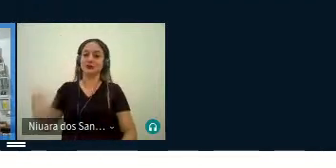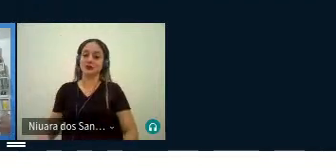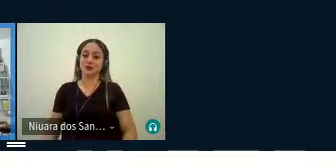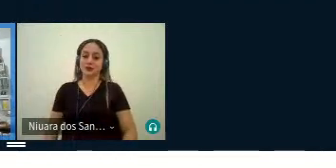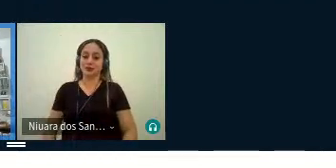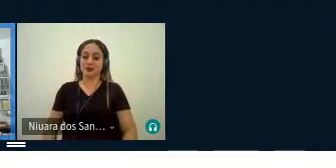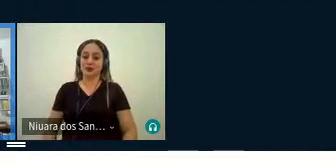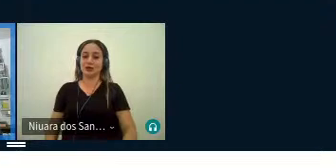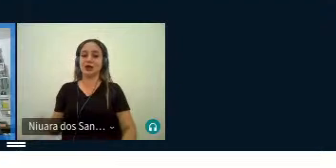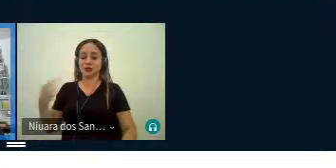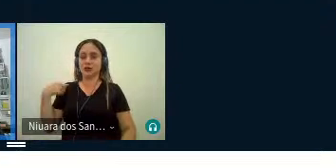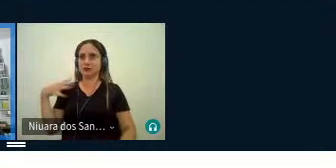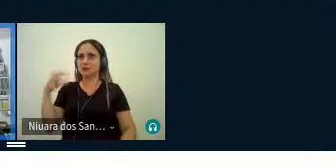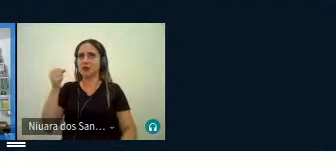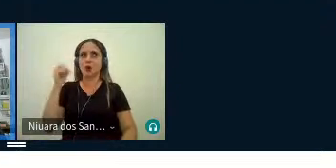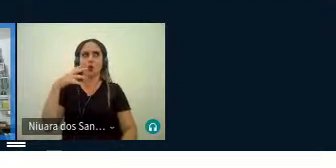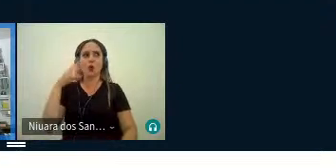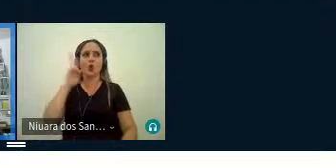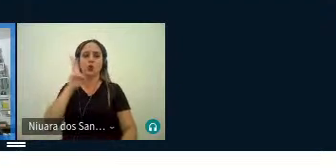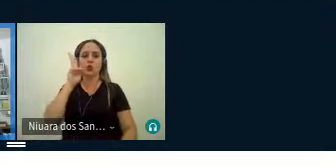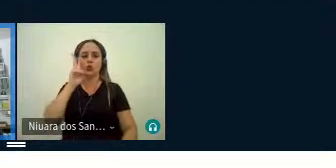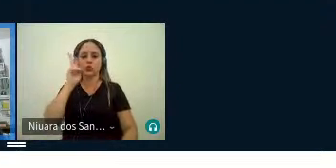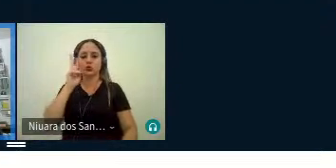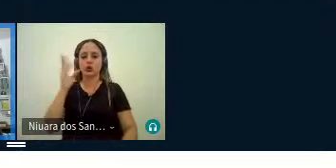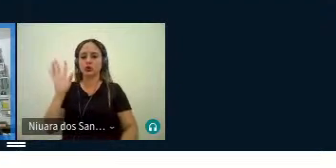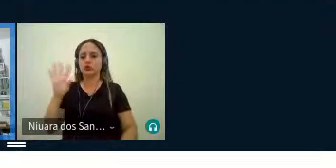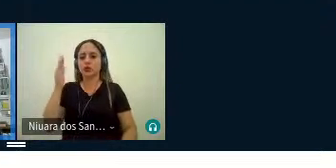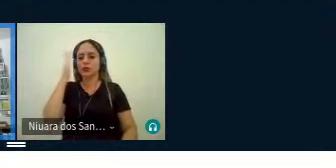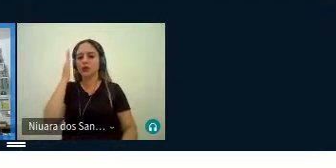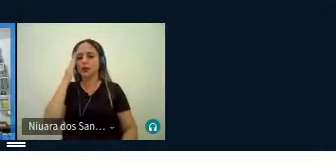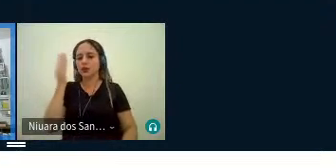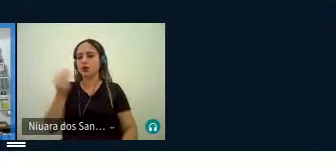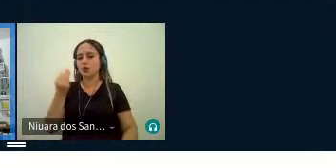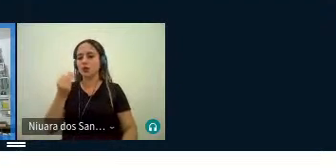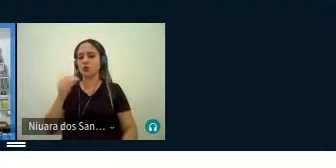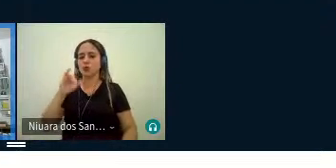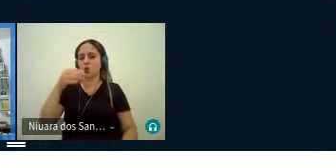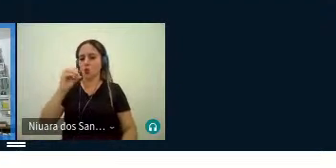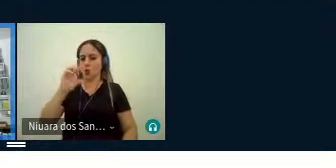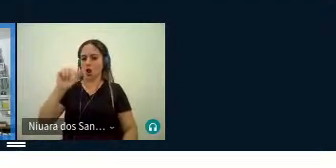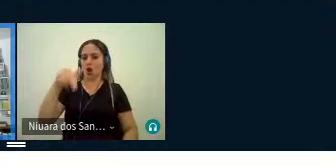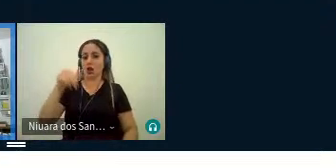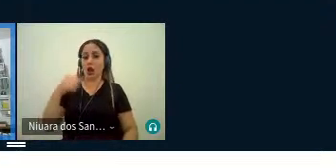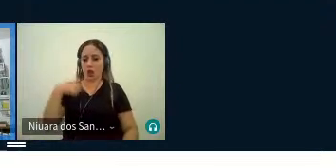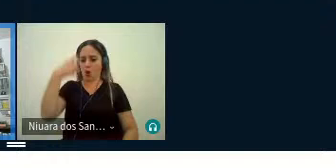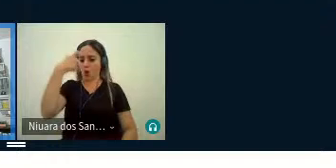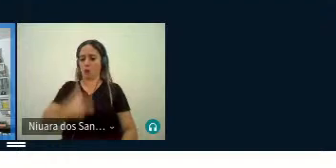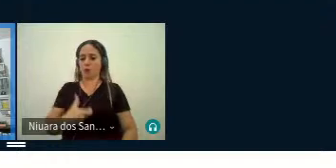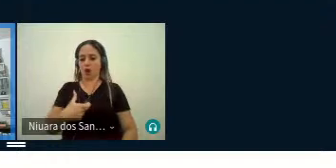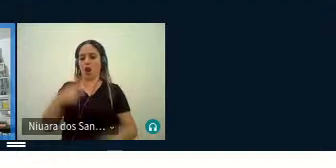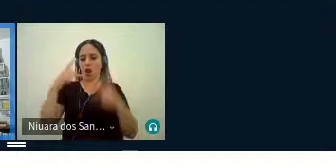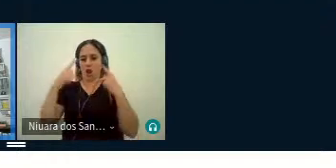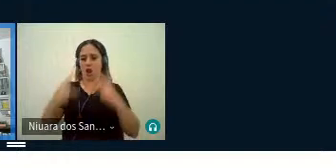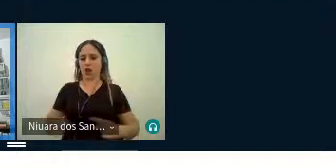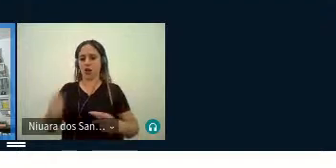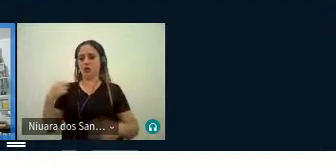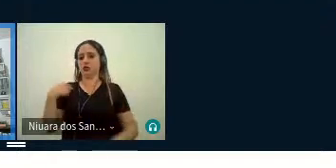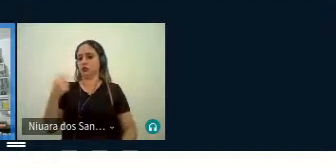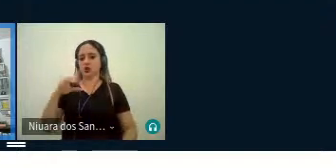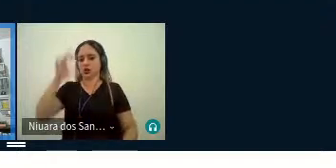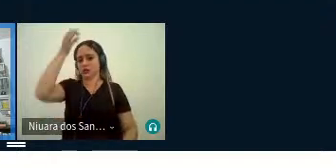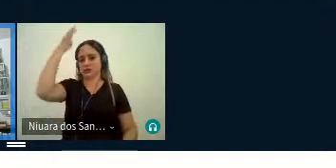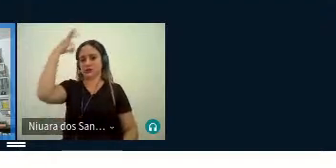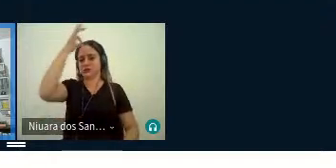noção do que é o conto, Joana Carolina, ela é humana, sem nenhuma característica de santo,